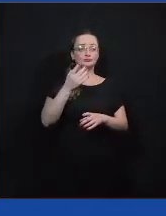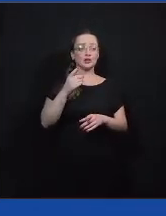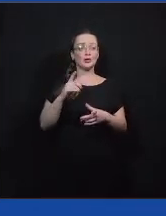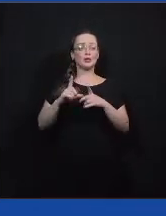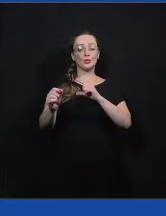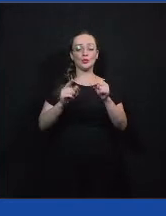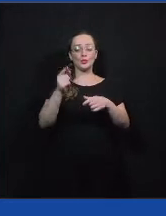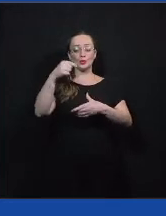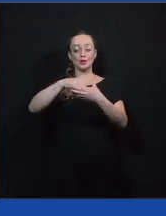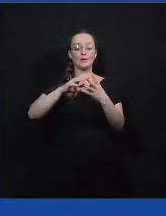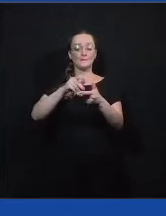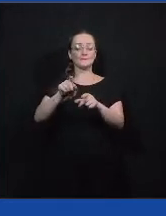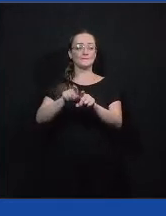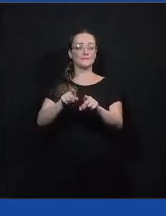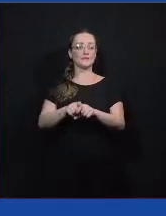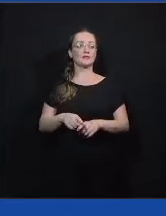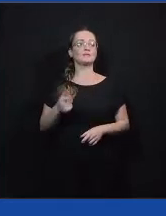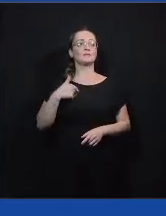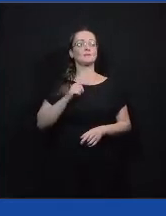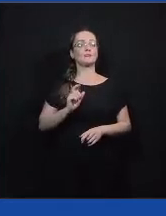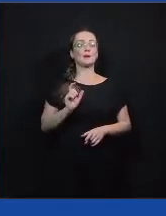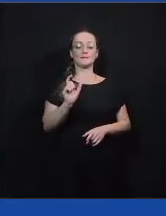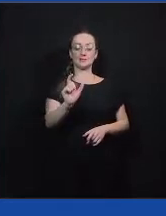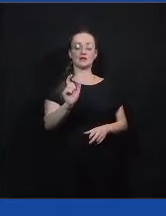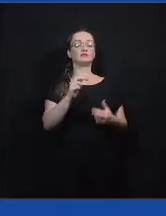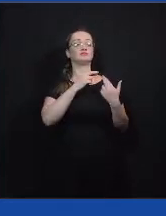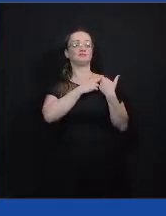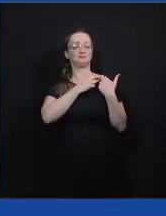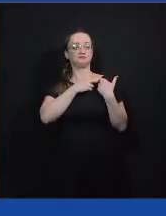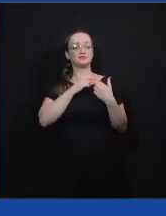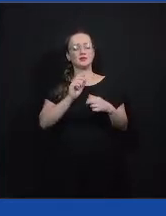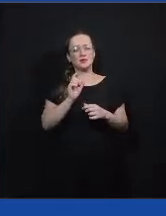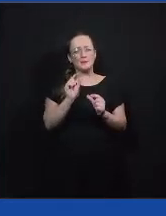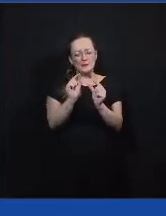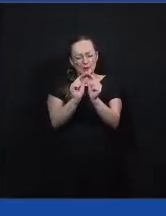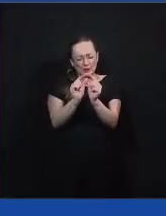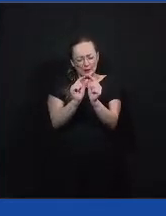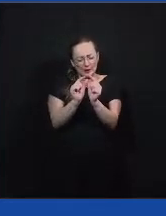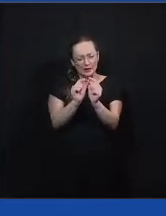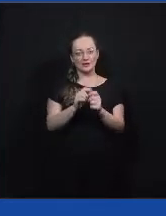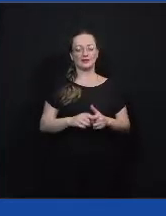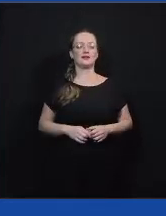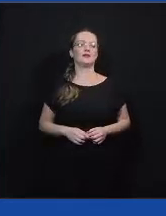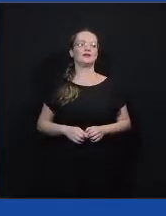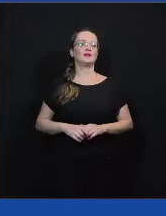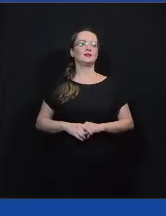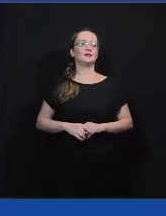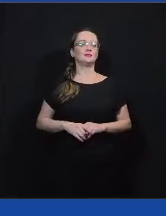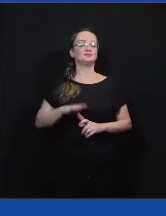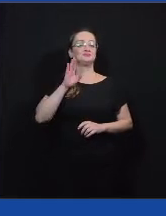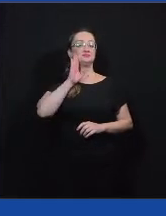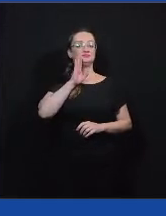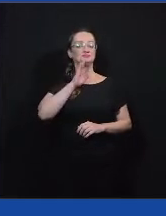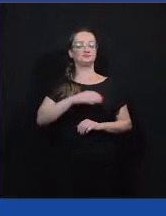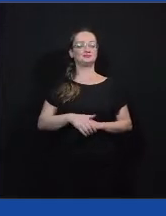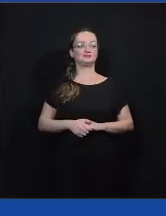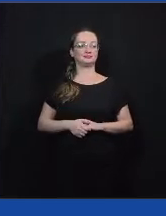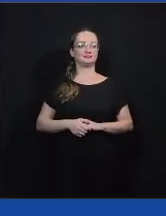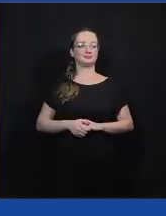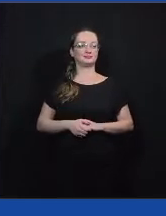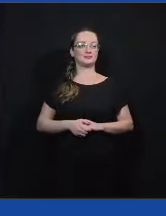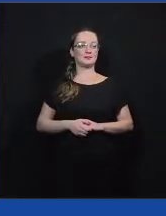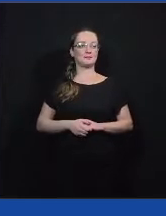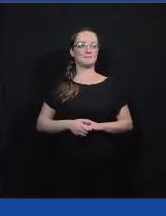E aí eu gostei muito que apareceu ali a palavra responsabilidade, apesar de estar bem fininha aqui para mim. Legal. Gente, então,